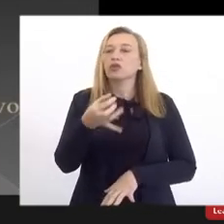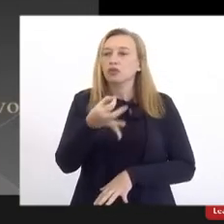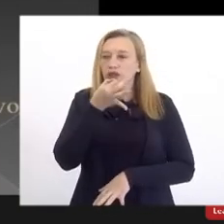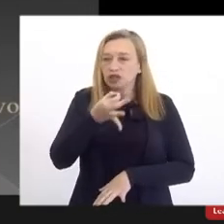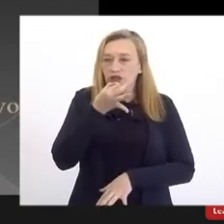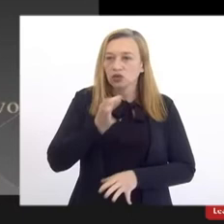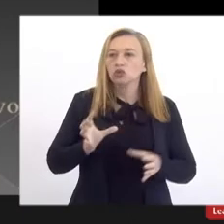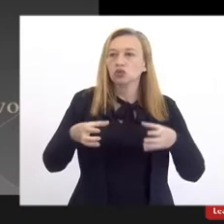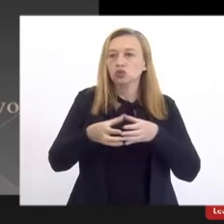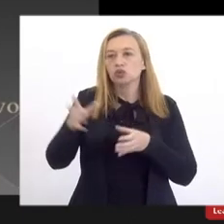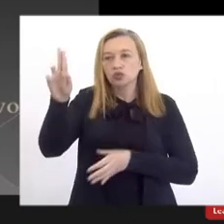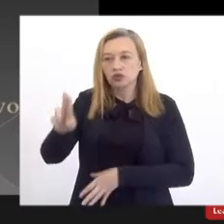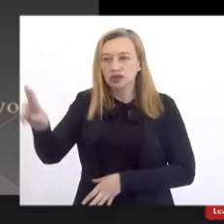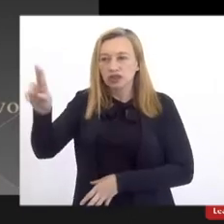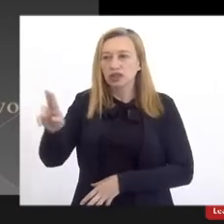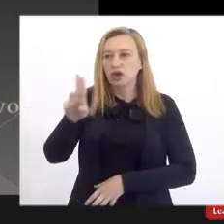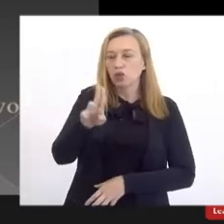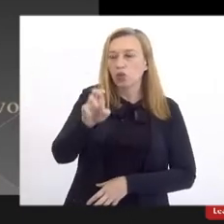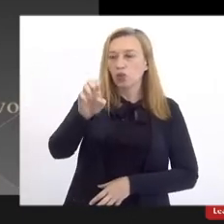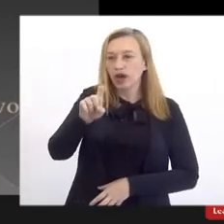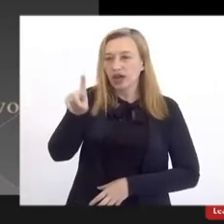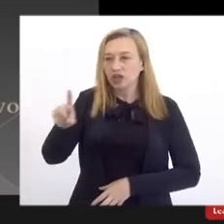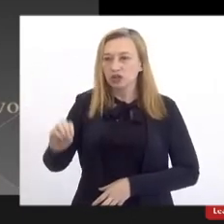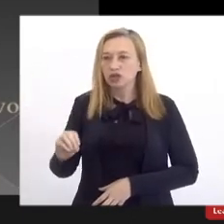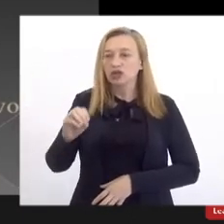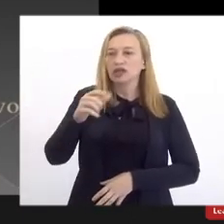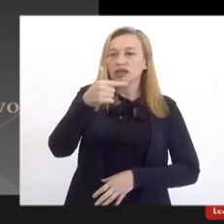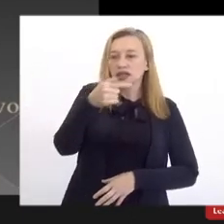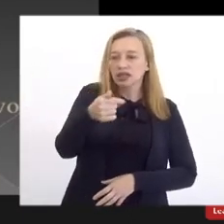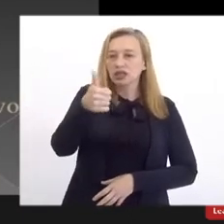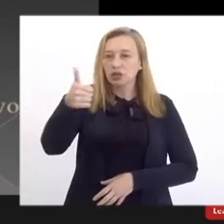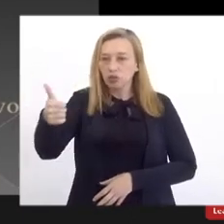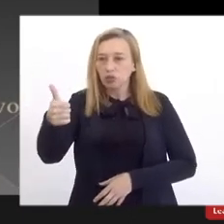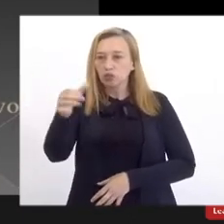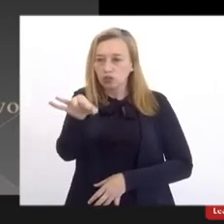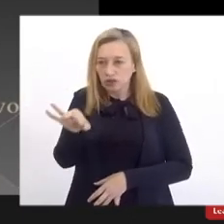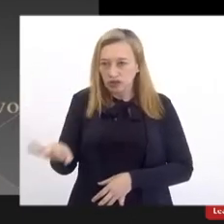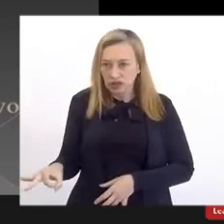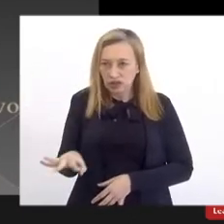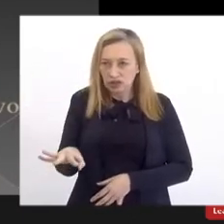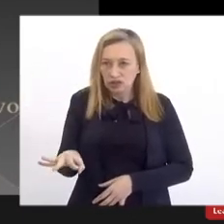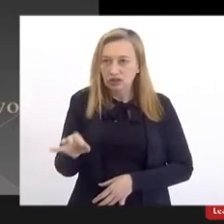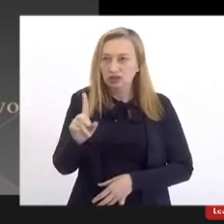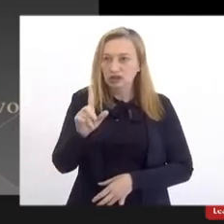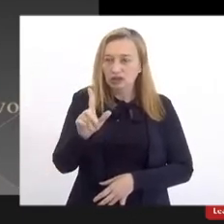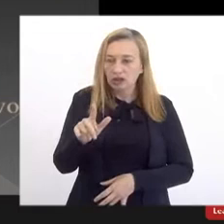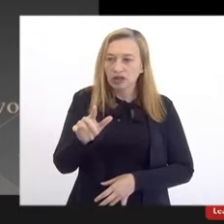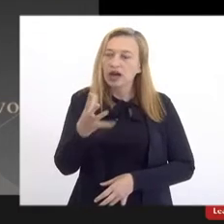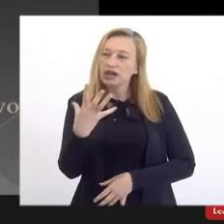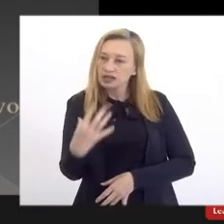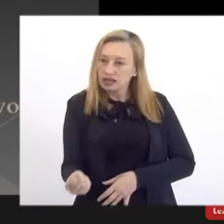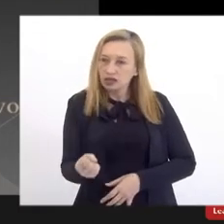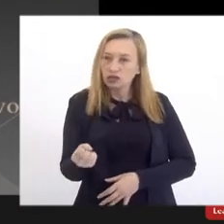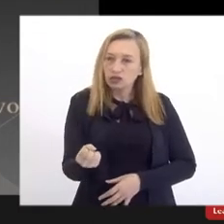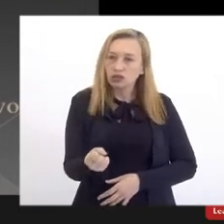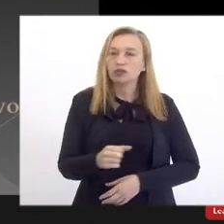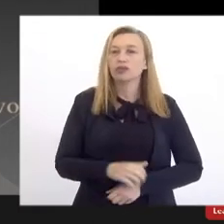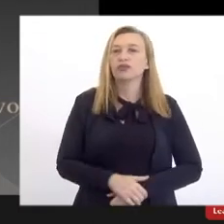comunidade universitária da UESO, onde 71% eram favoráveis à